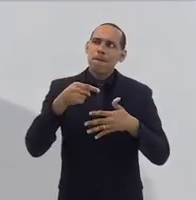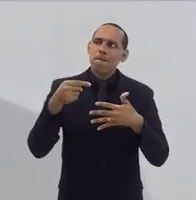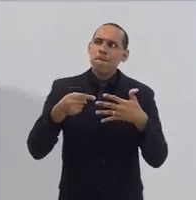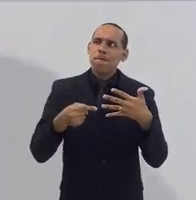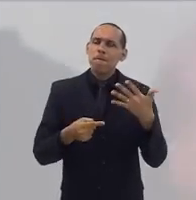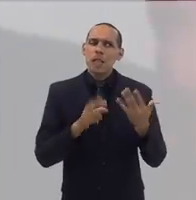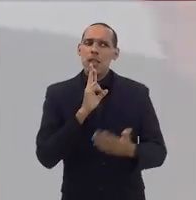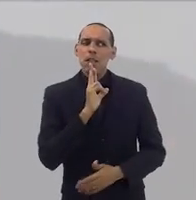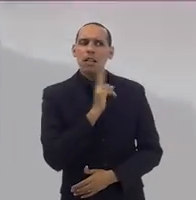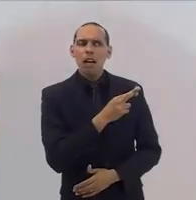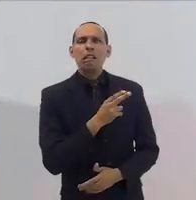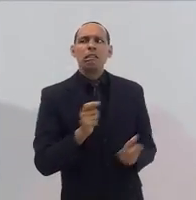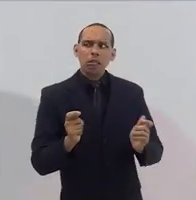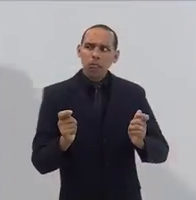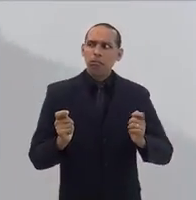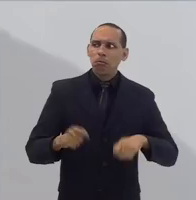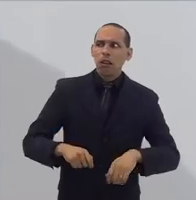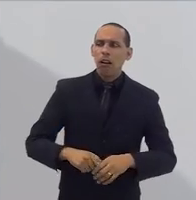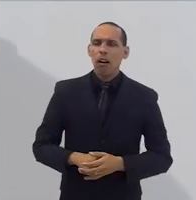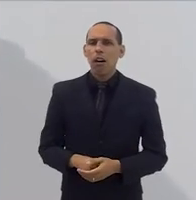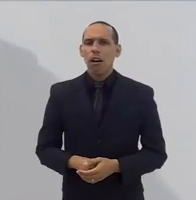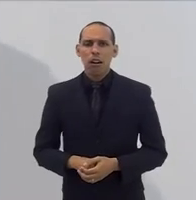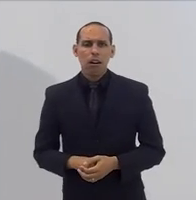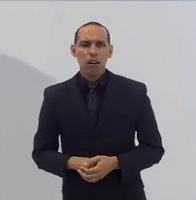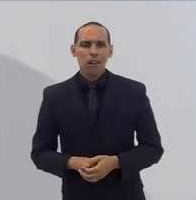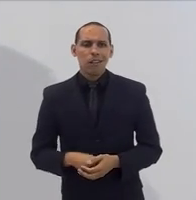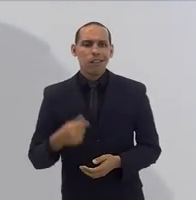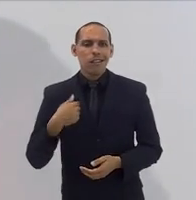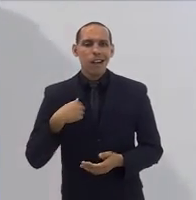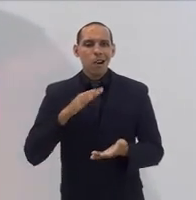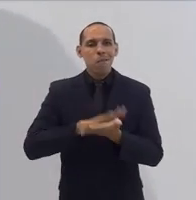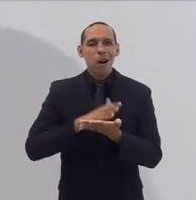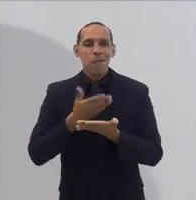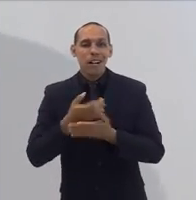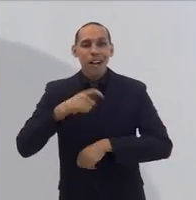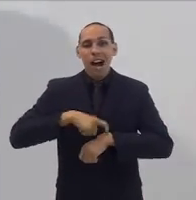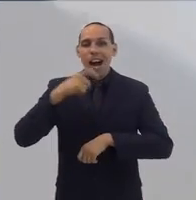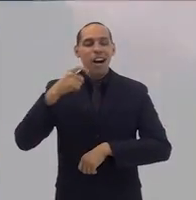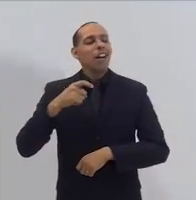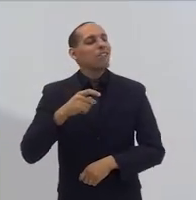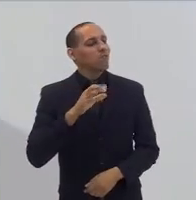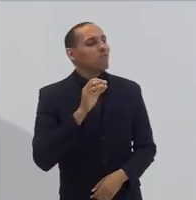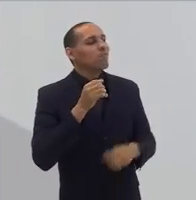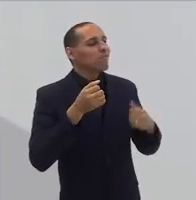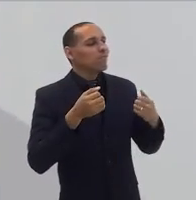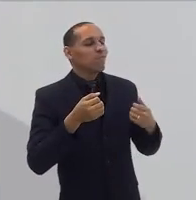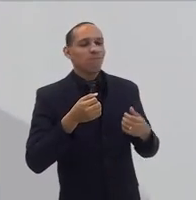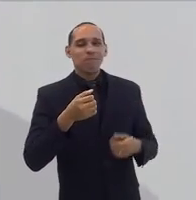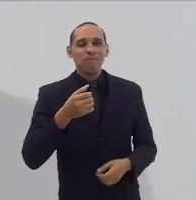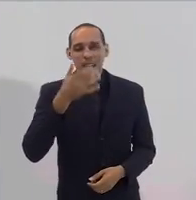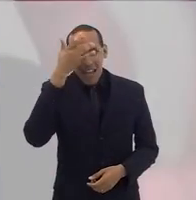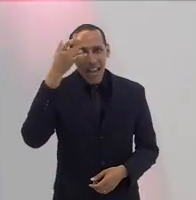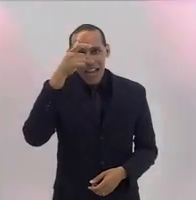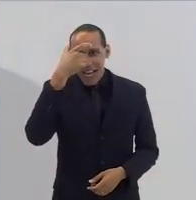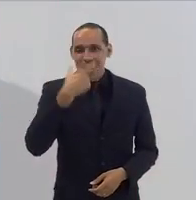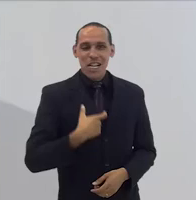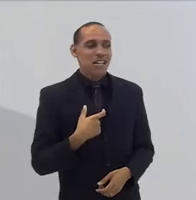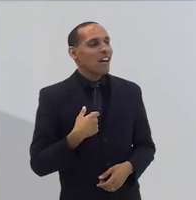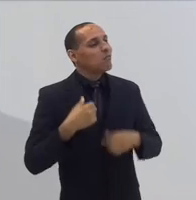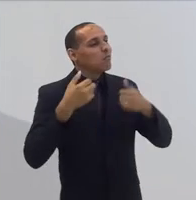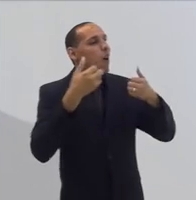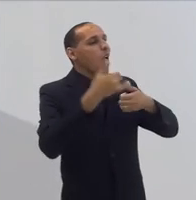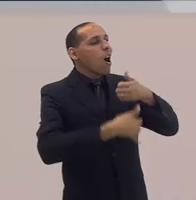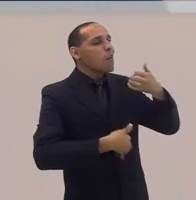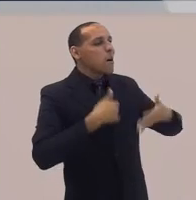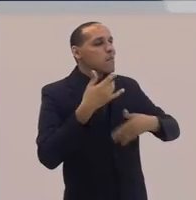argumentos que eu já tinha ouvido, e que ali me coube interpretar e traduzir no corpo de um personagem. E aí saiu essa